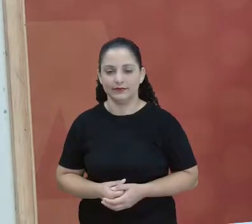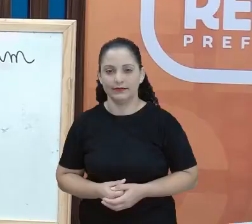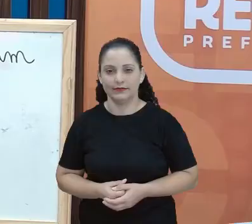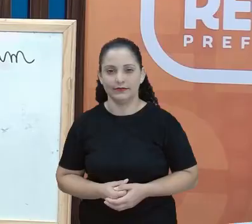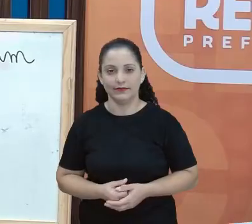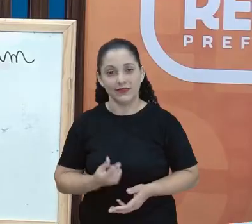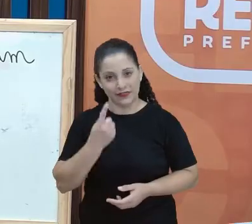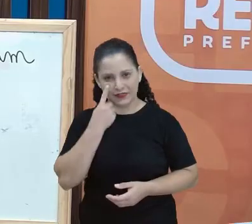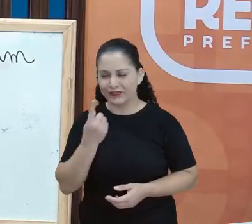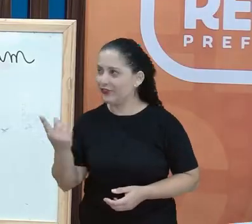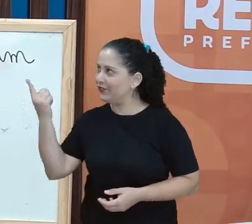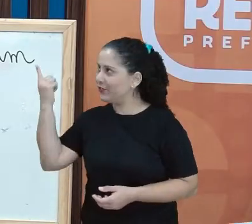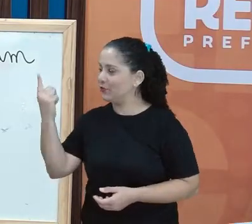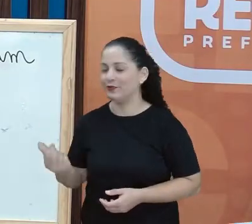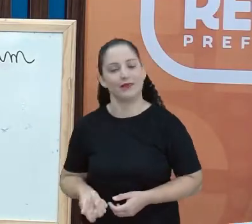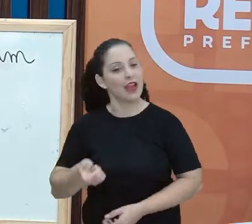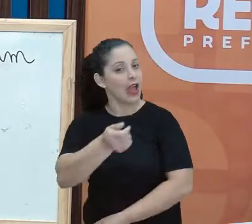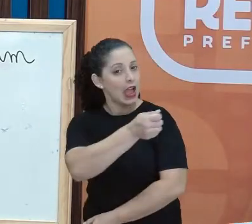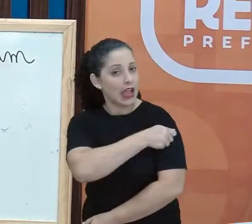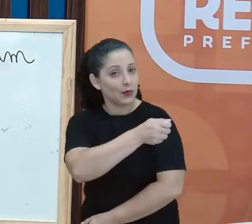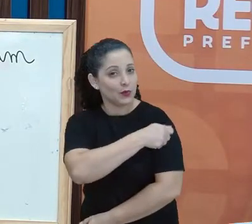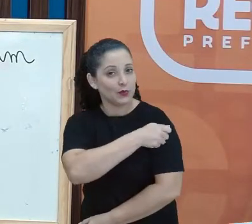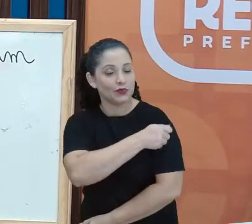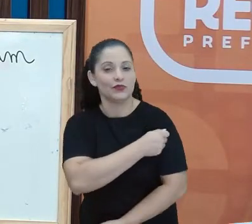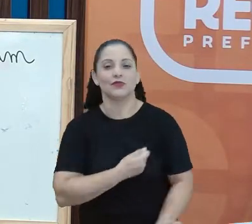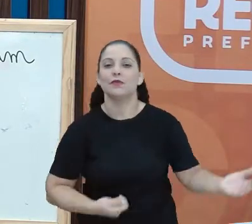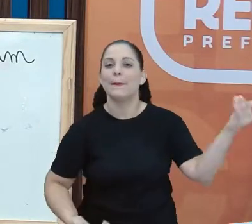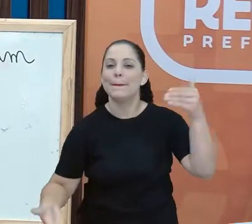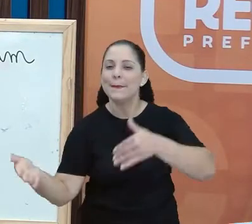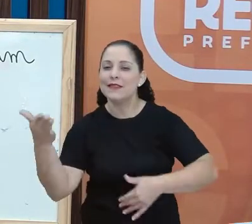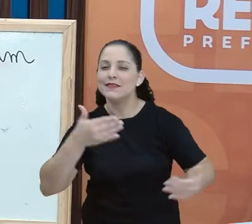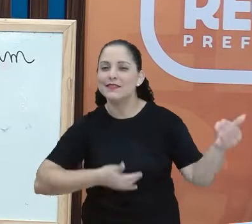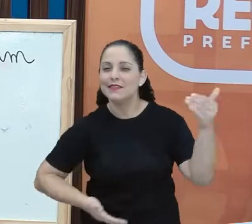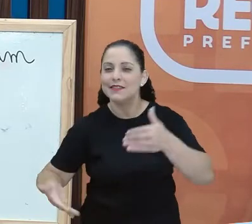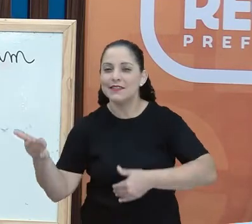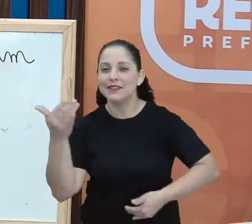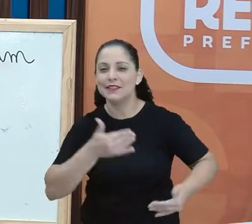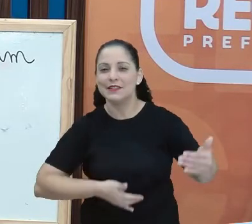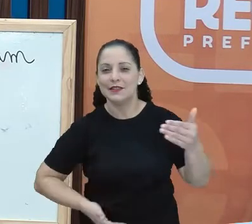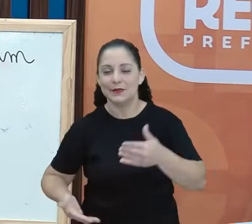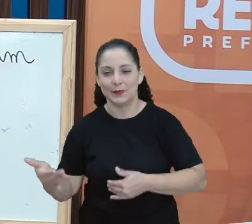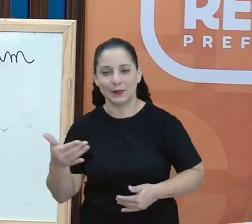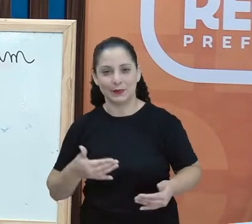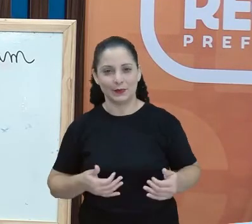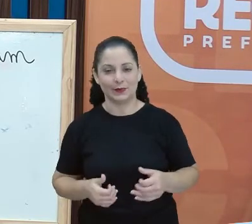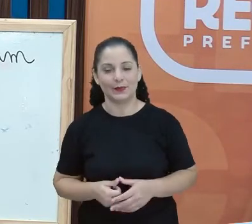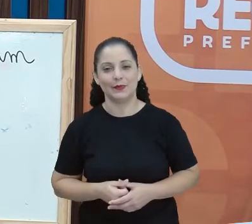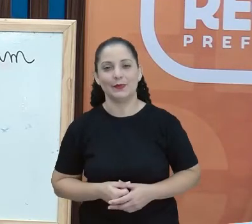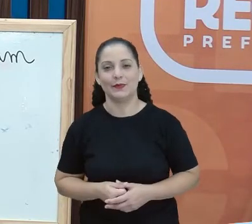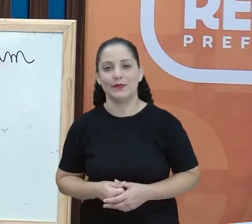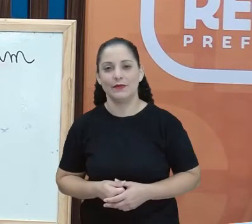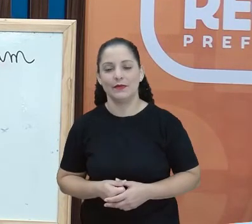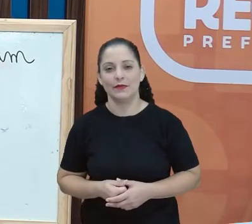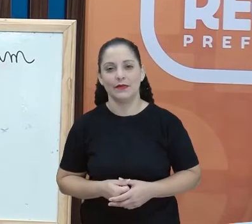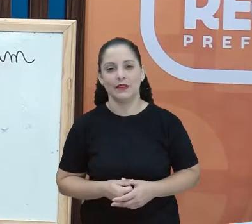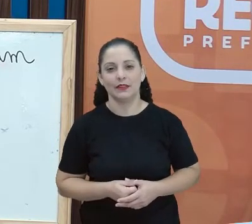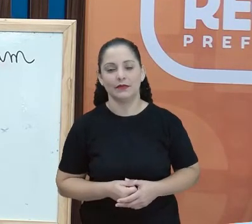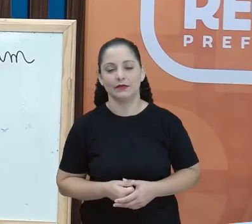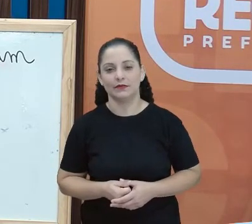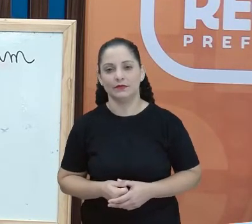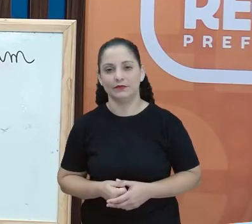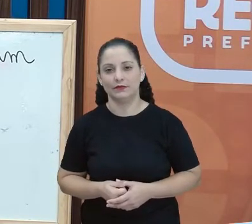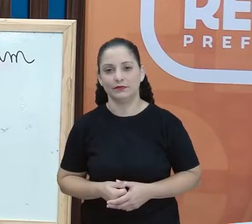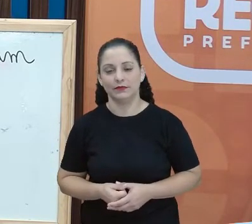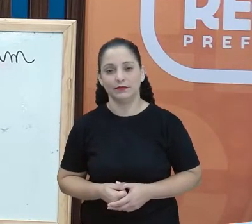Olha só. Estudantes participam da